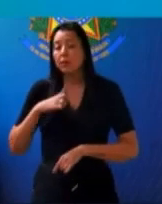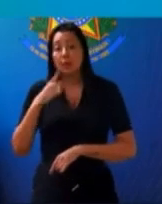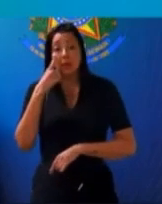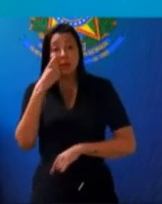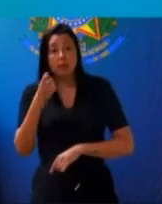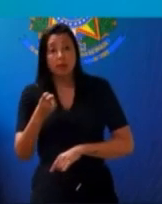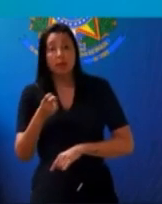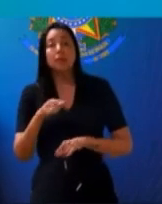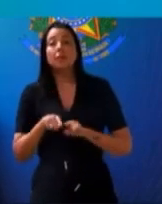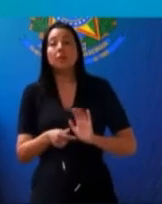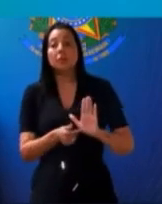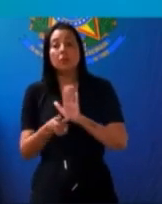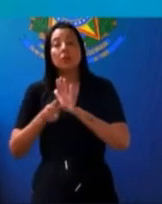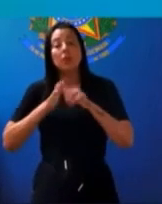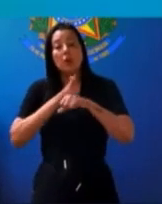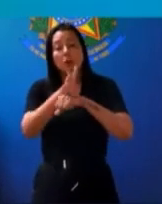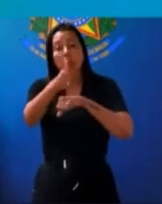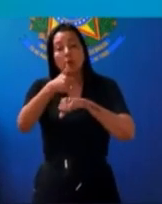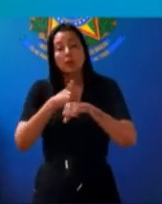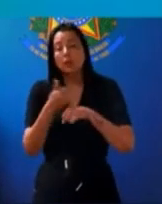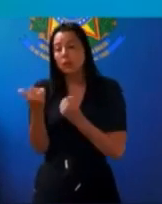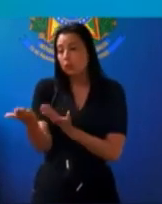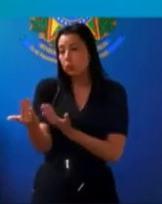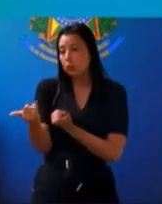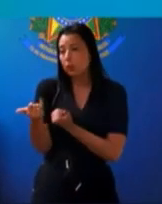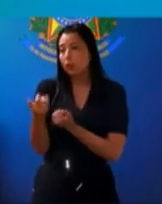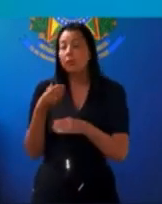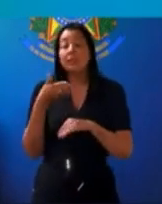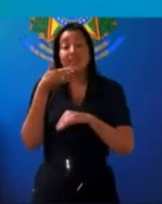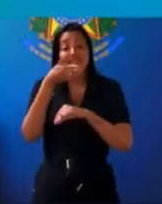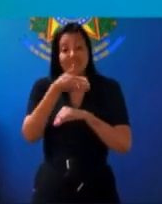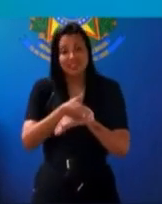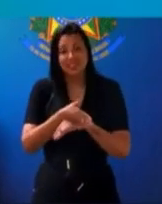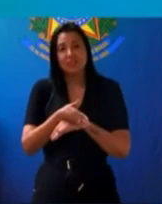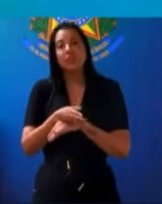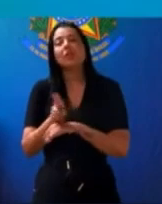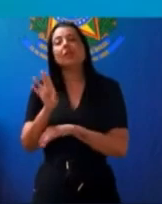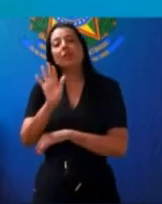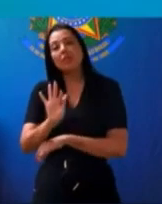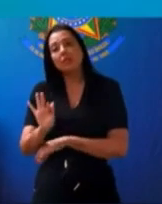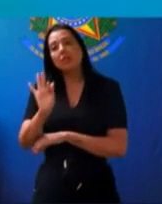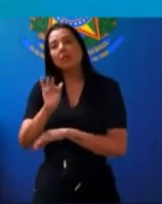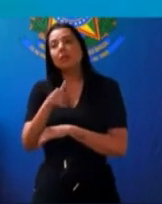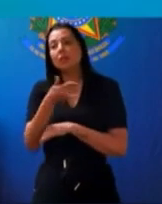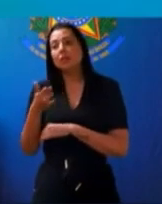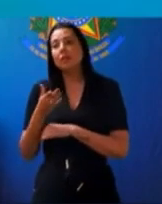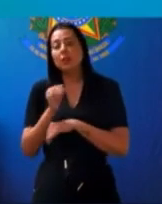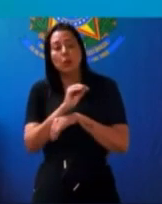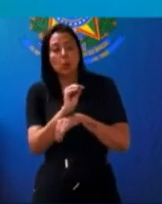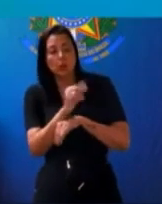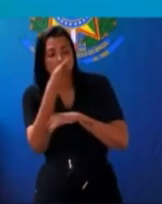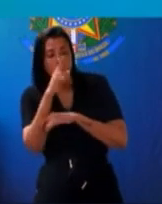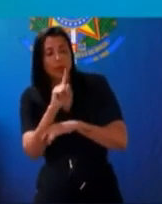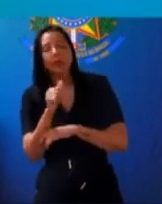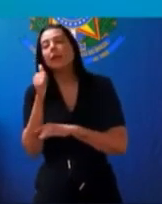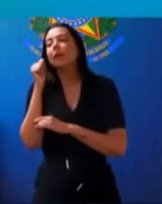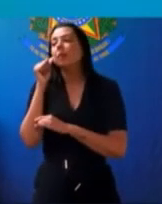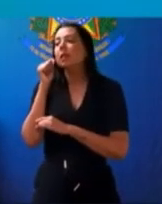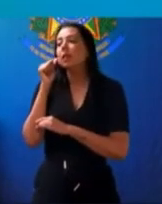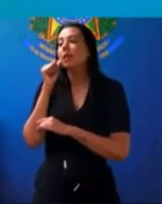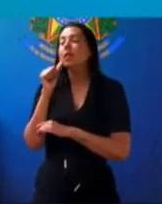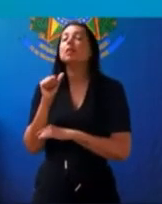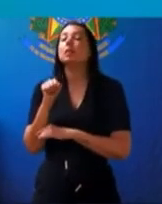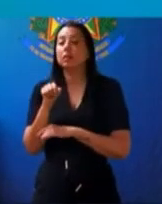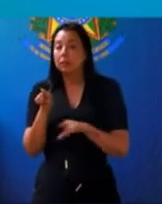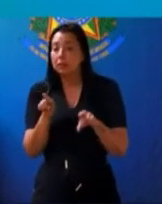e viabilizar o acesso dos nossos jovens às universidades e institutos de pesquisa, cuidando para que meninas e